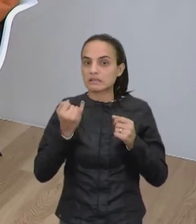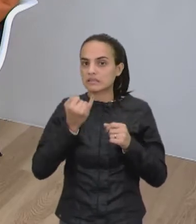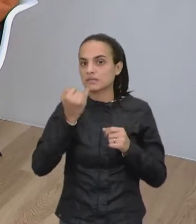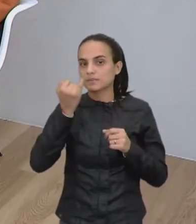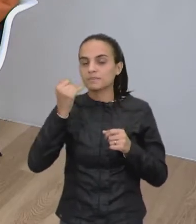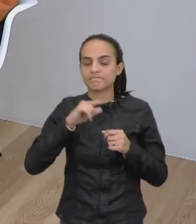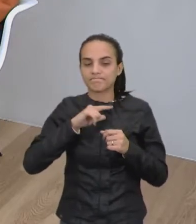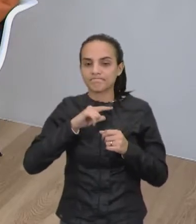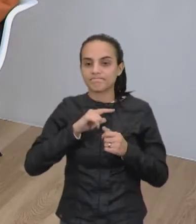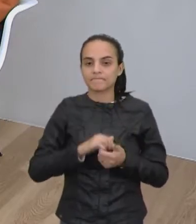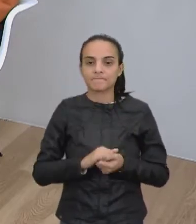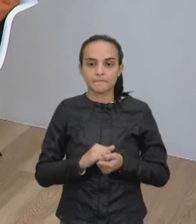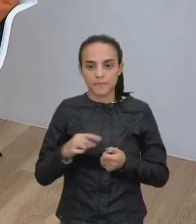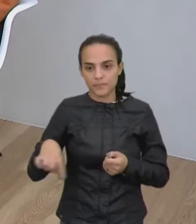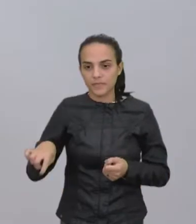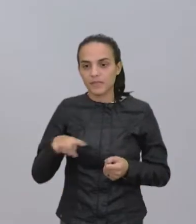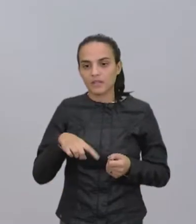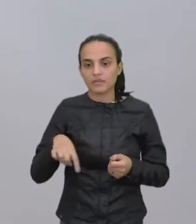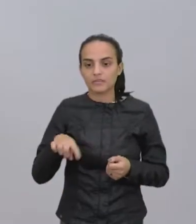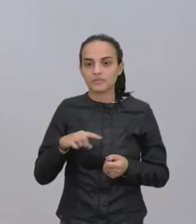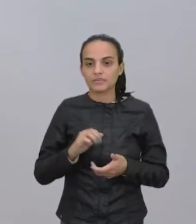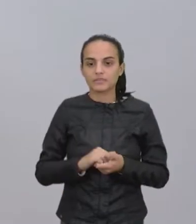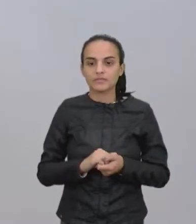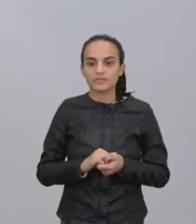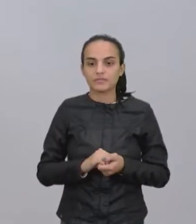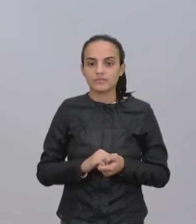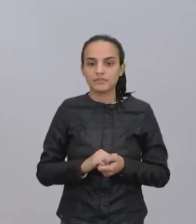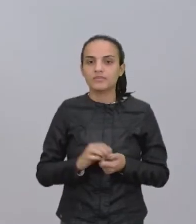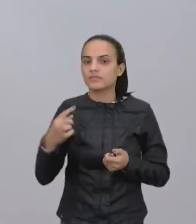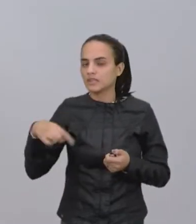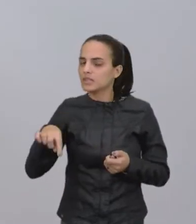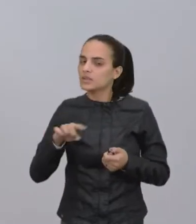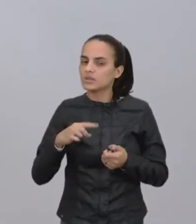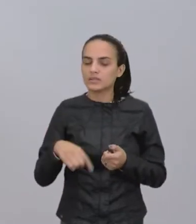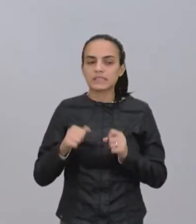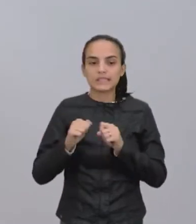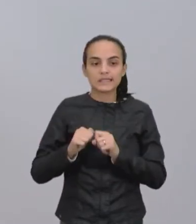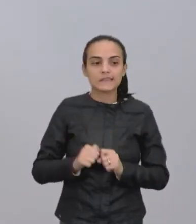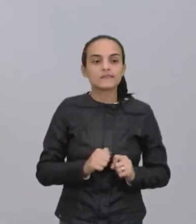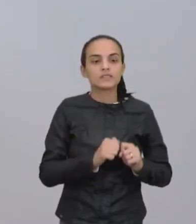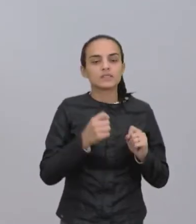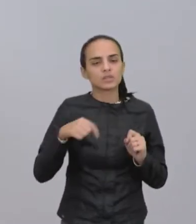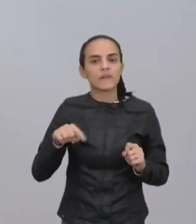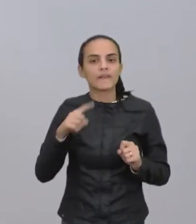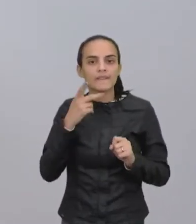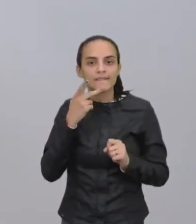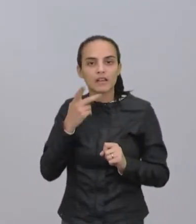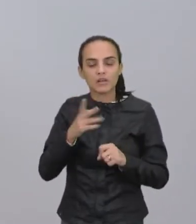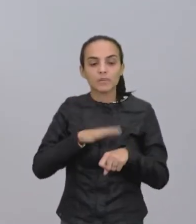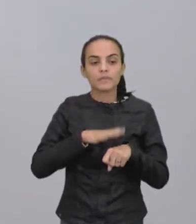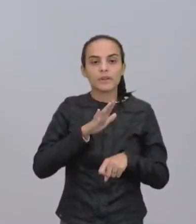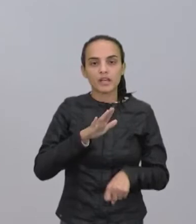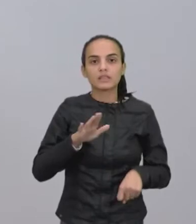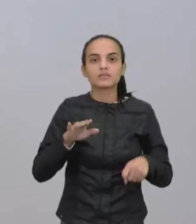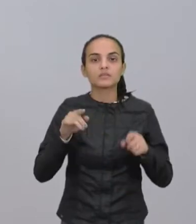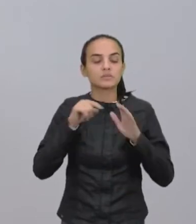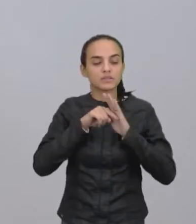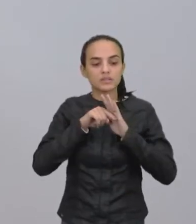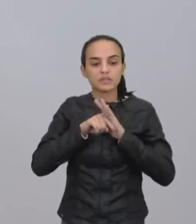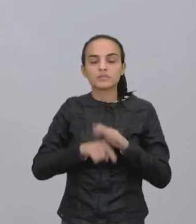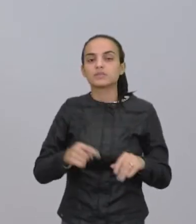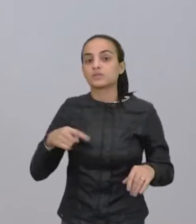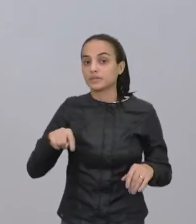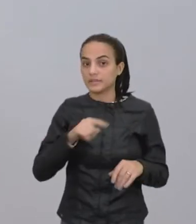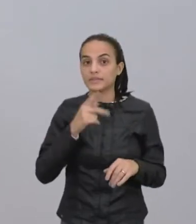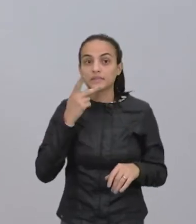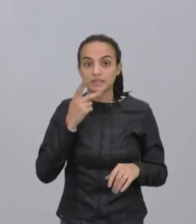importante para a gente, né? Então, aí, a gente fez, a gente falou um pouquinho a respeito desses exames, falamos